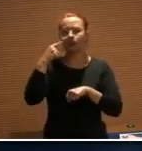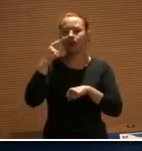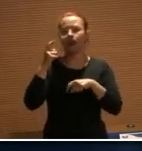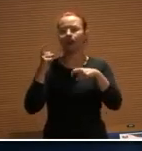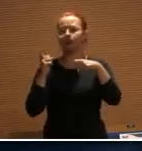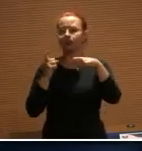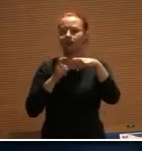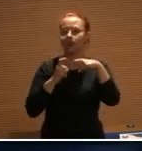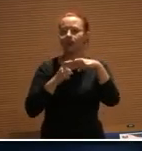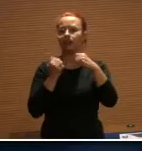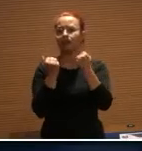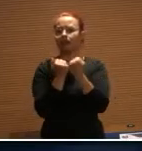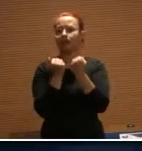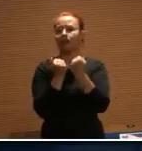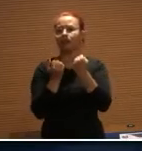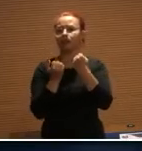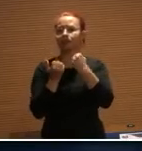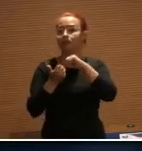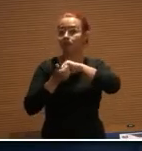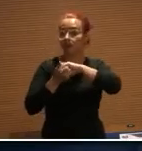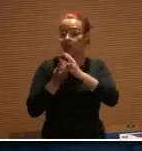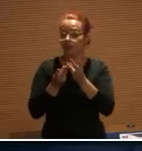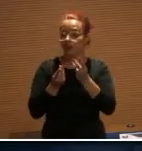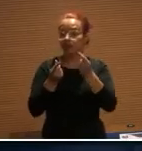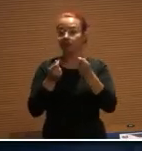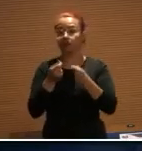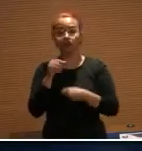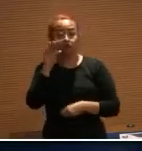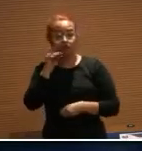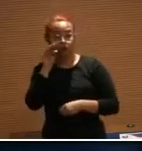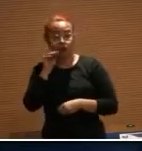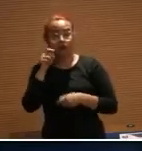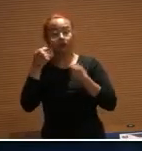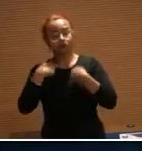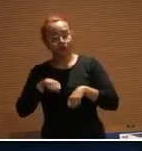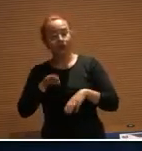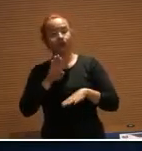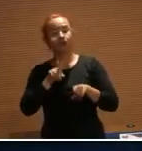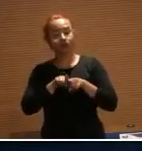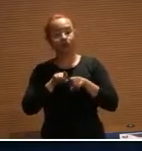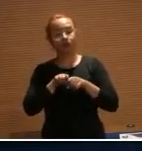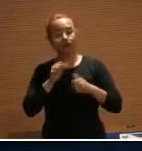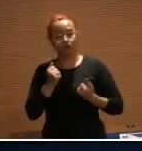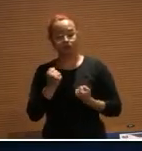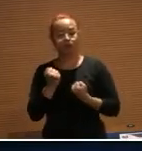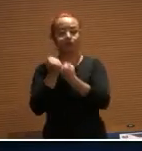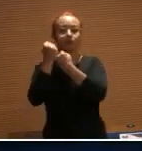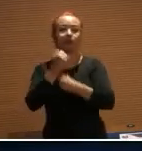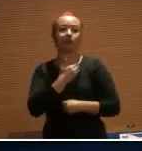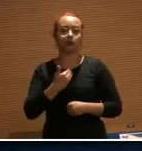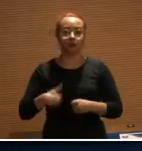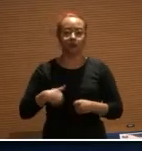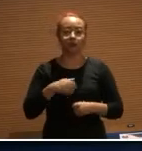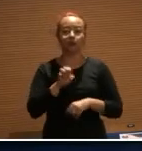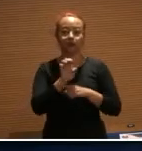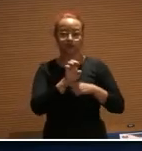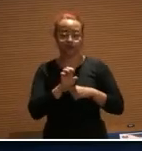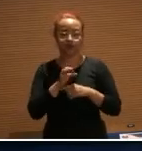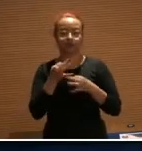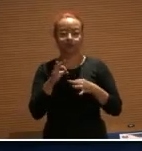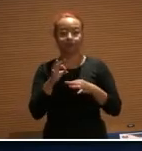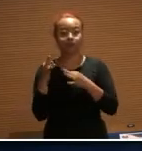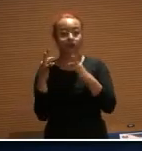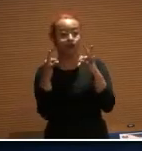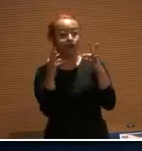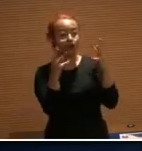qualificação, é um empregado e precisa também da proteção do Estado. Então, eu desejo a todos um excelente trabalho,